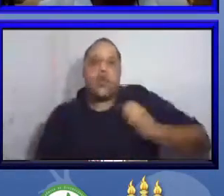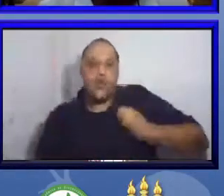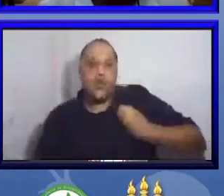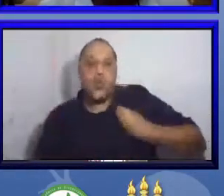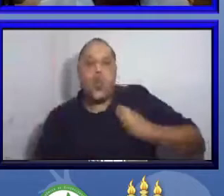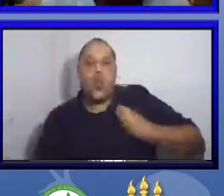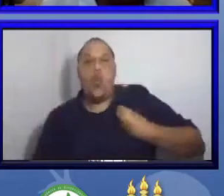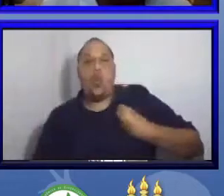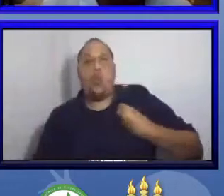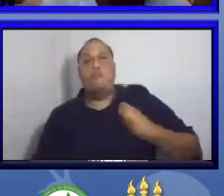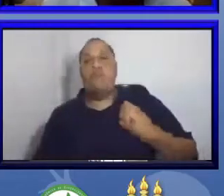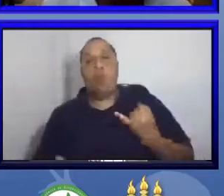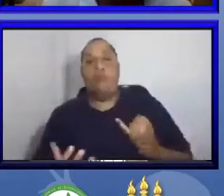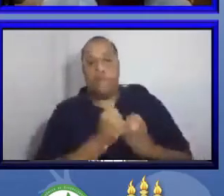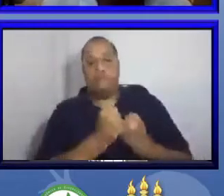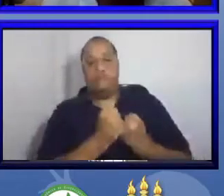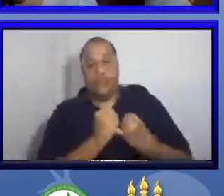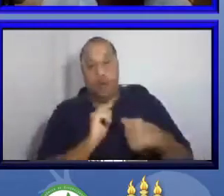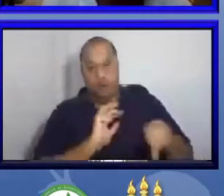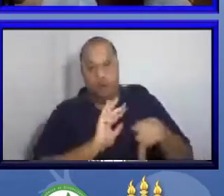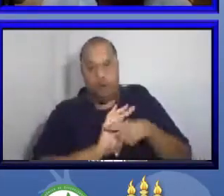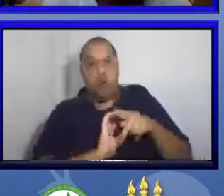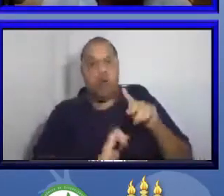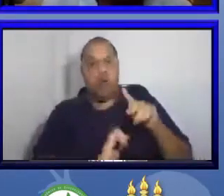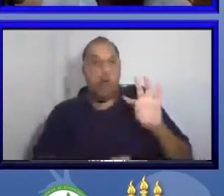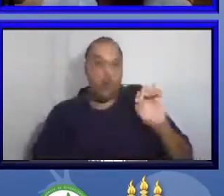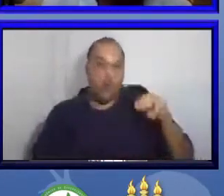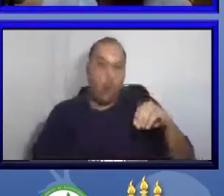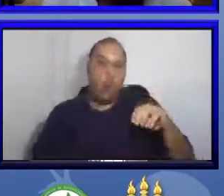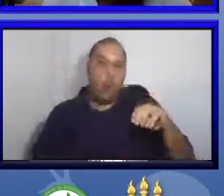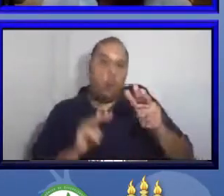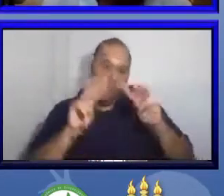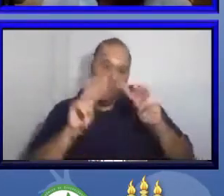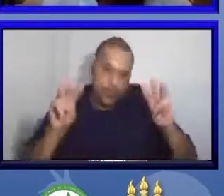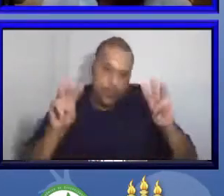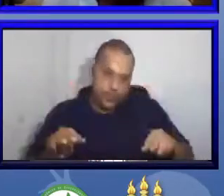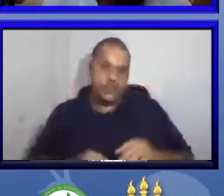museu onde está depositado, tem a lâmina